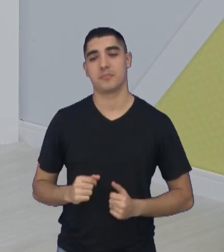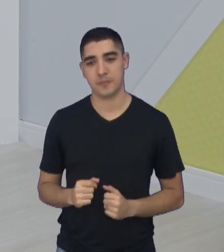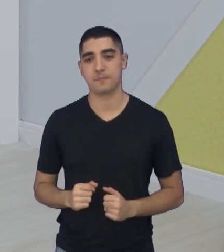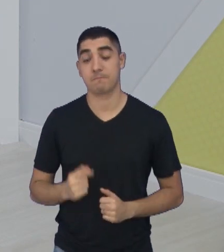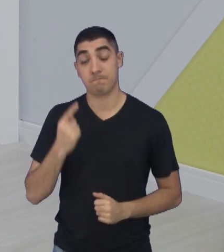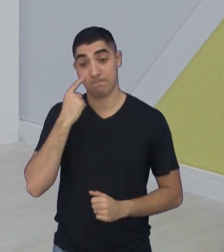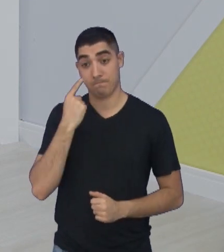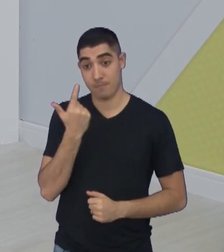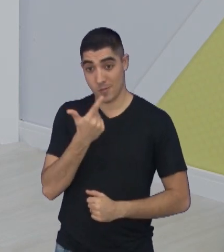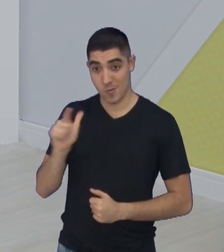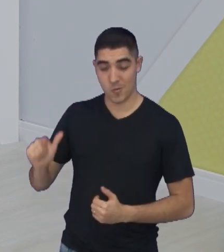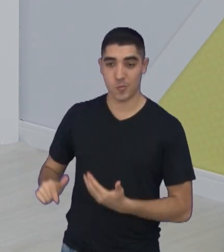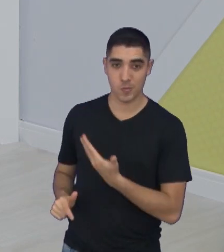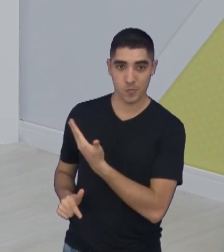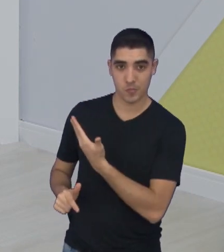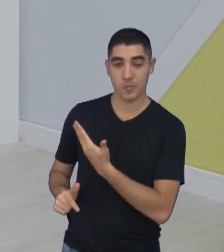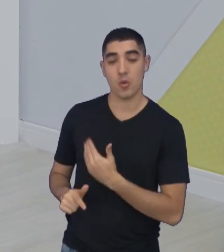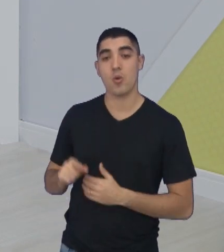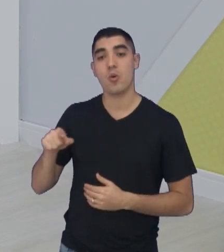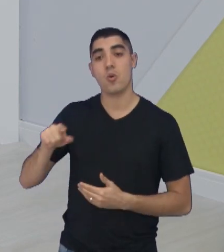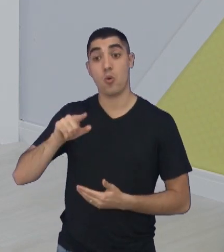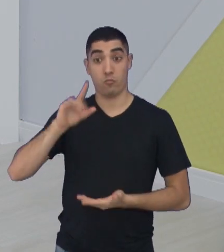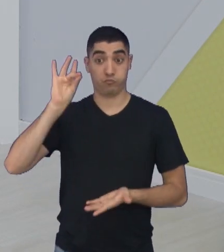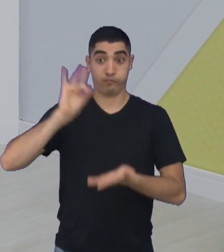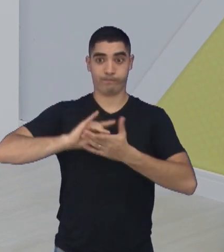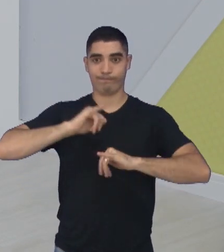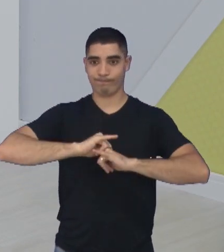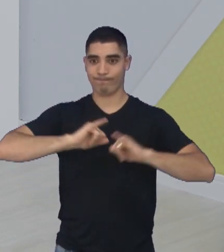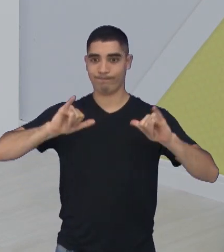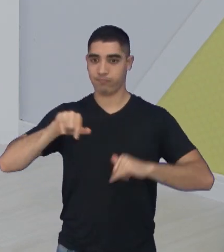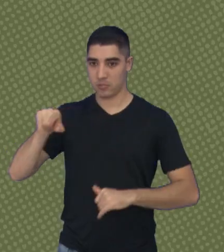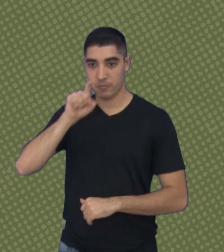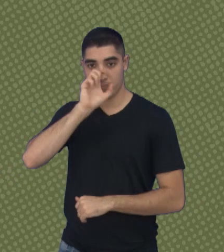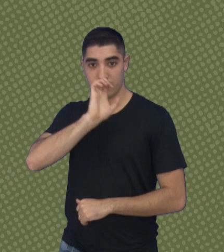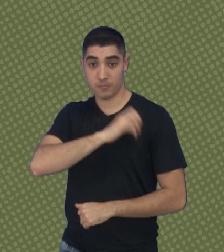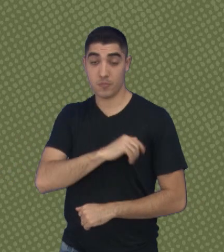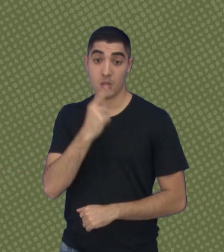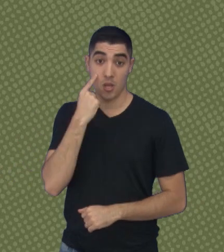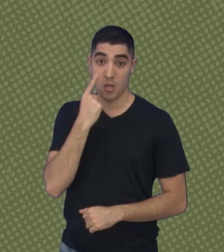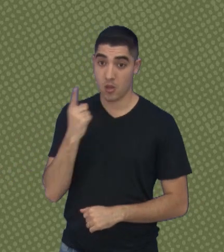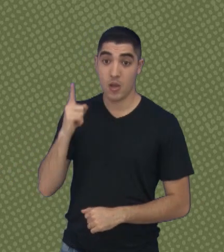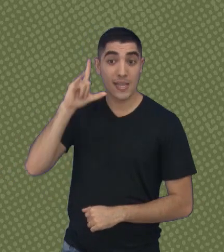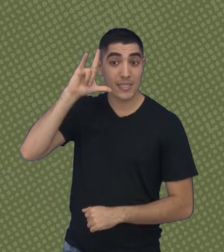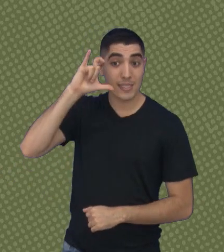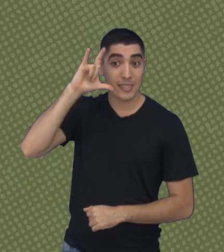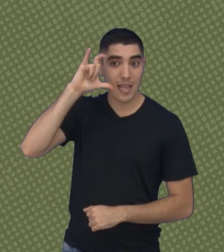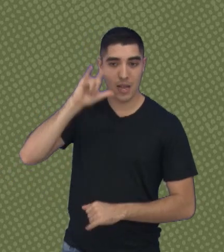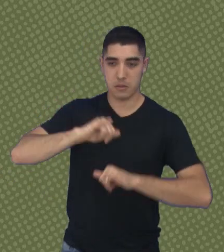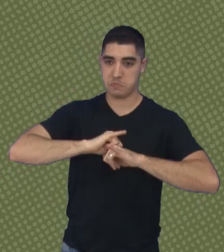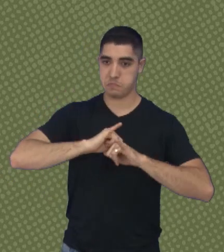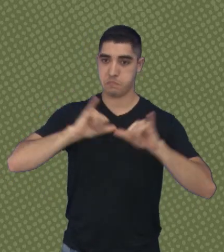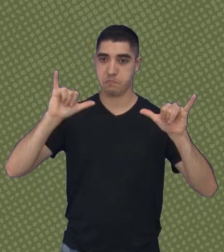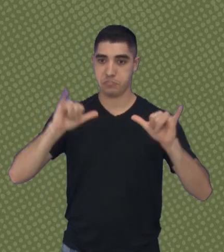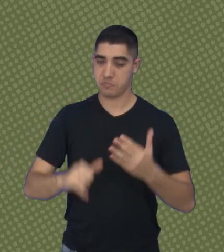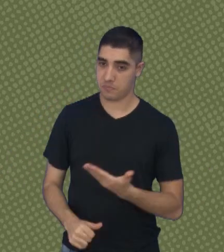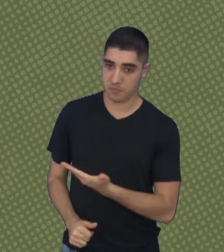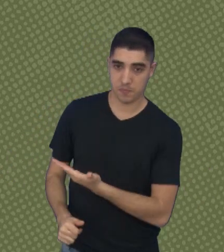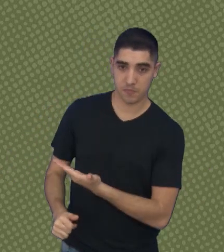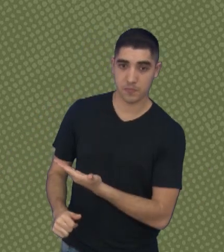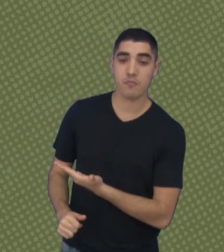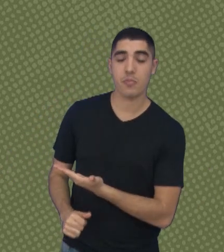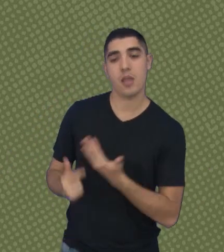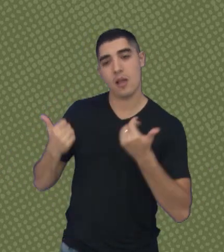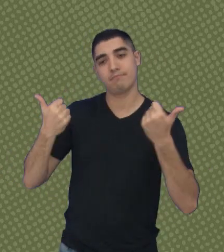Matheus, coloca para a gente aqui a nota oficial da equipe do São José, está aí, o Instagram oficial do São José, dando a nota oficial,